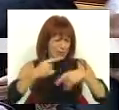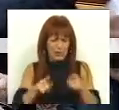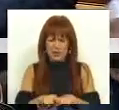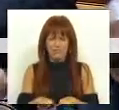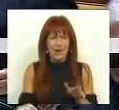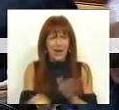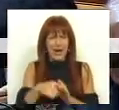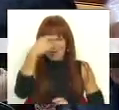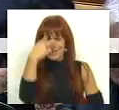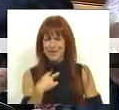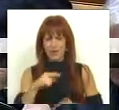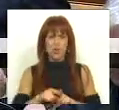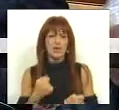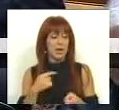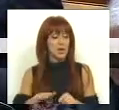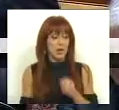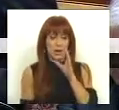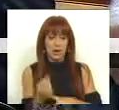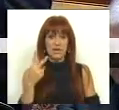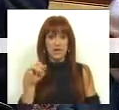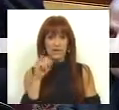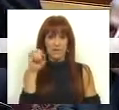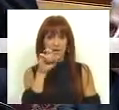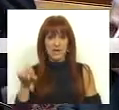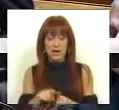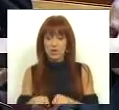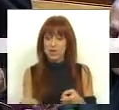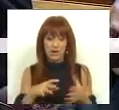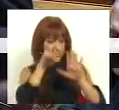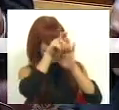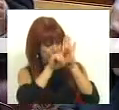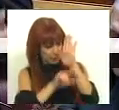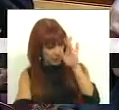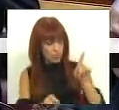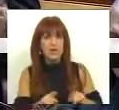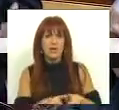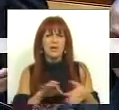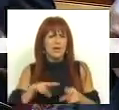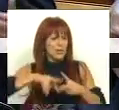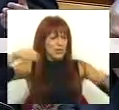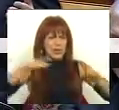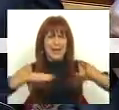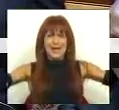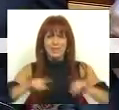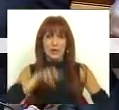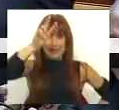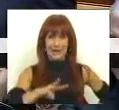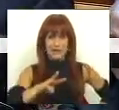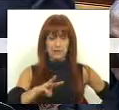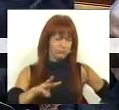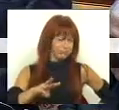e uma lei cega. Tão cega que cria no Conselho de Vizela a seguinte situação. O articulado defende que é um município de nível 3.